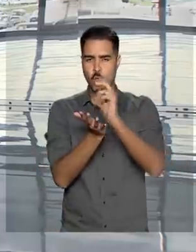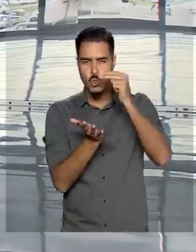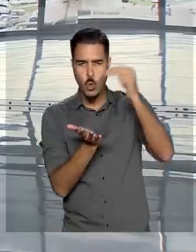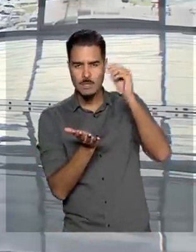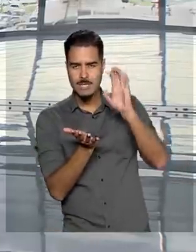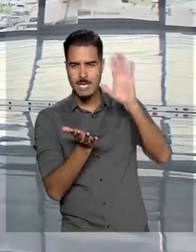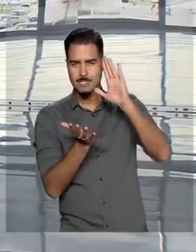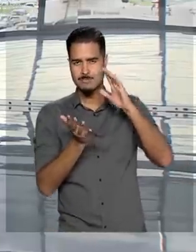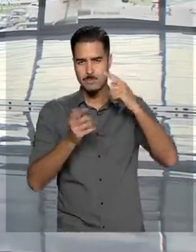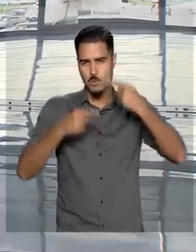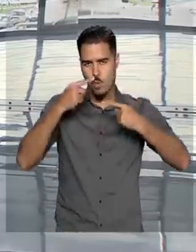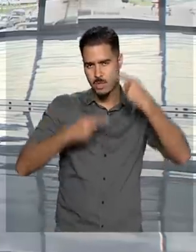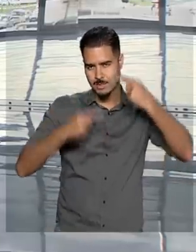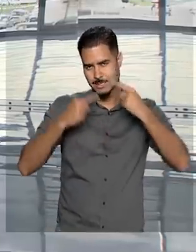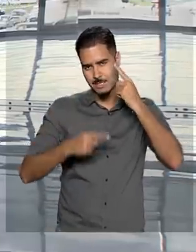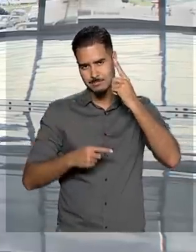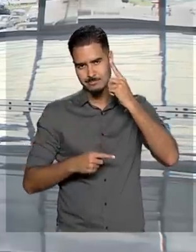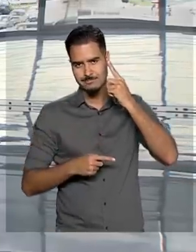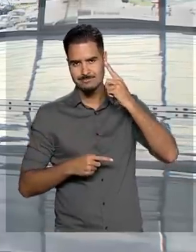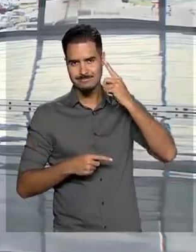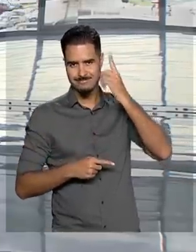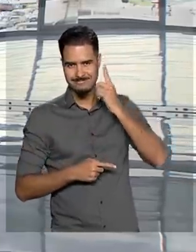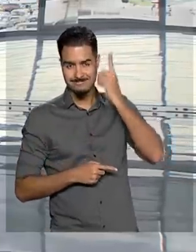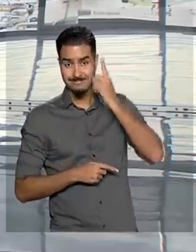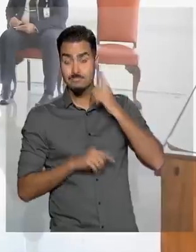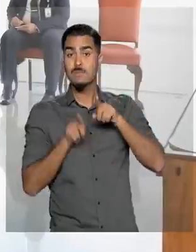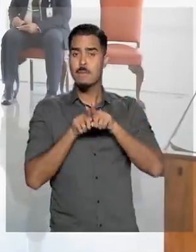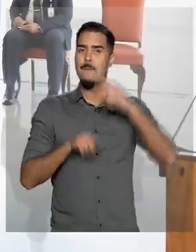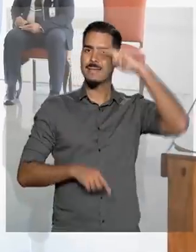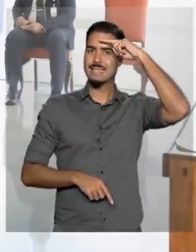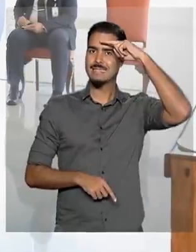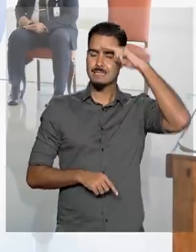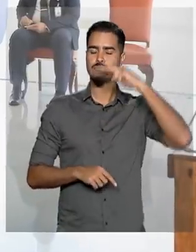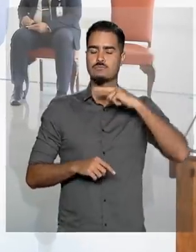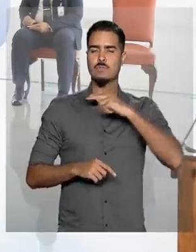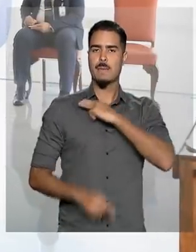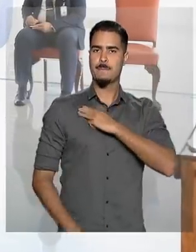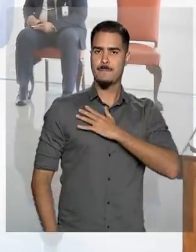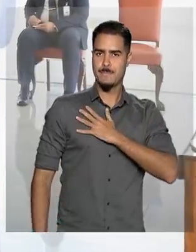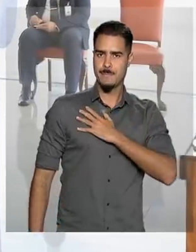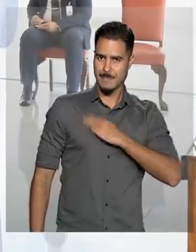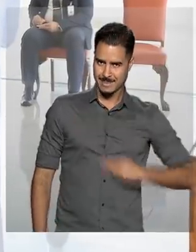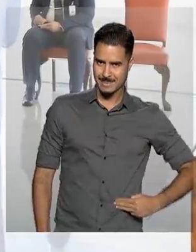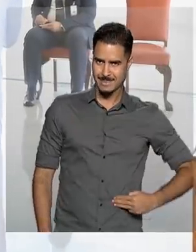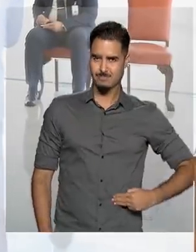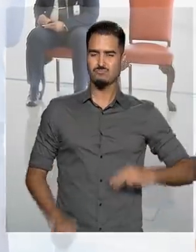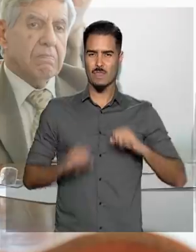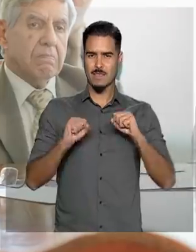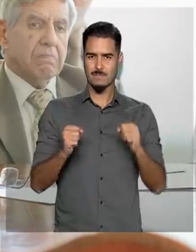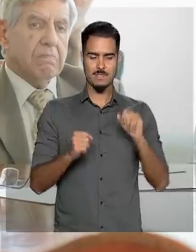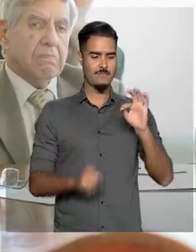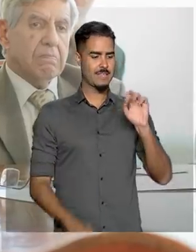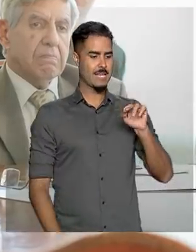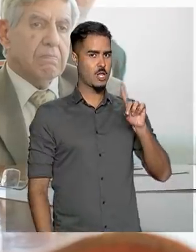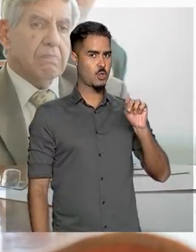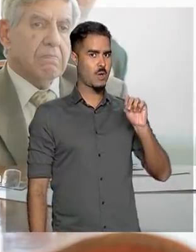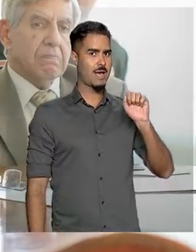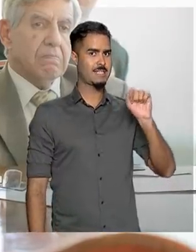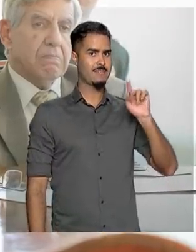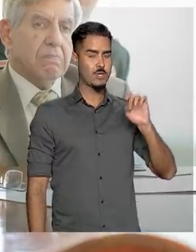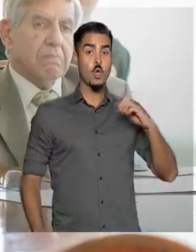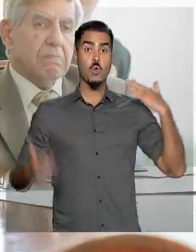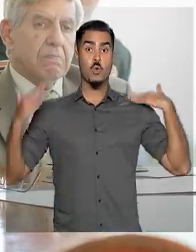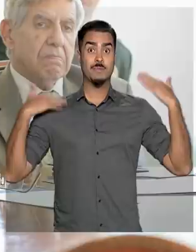presidente se reuniu com militares. Estiveram com ele o ministro da Defesa, Fernando Azevedo, os comandantes da Marinha,